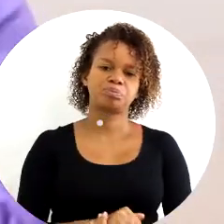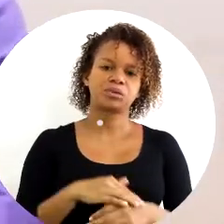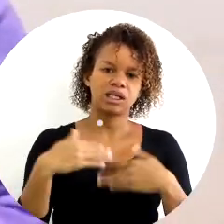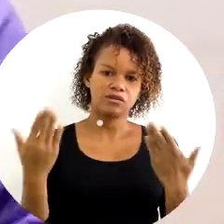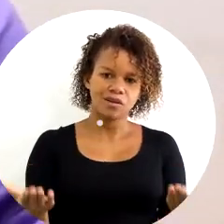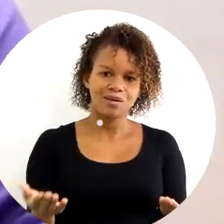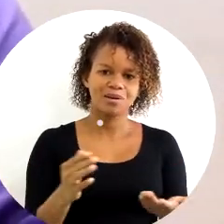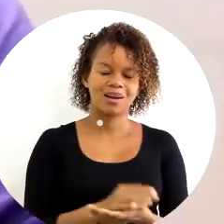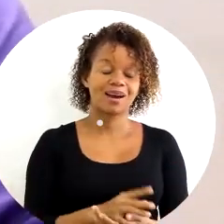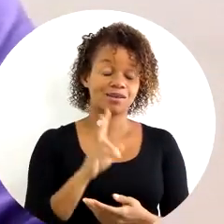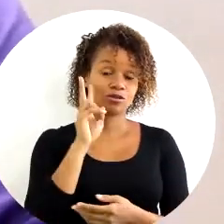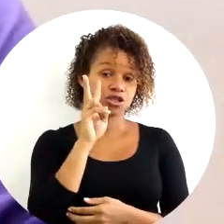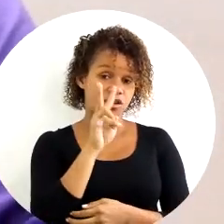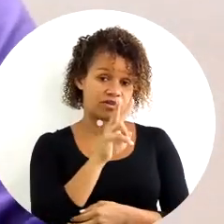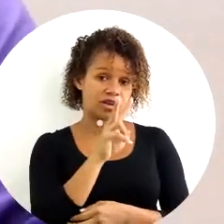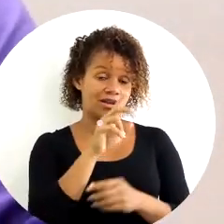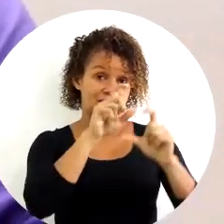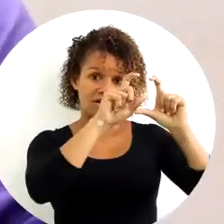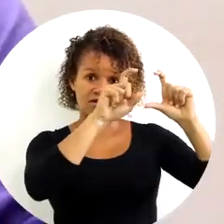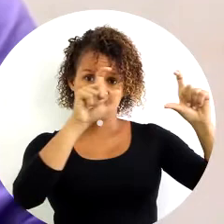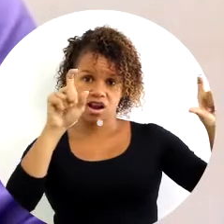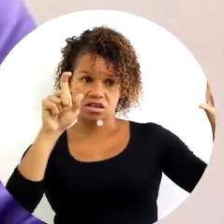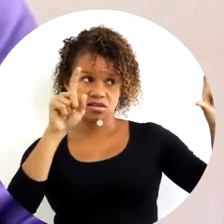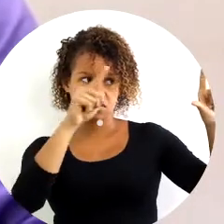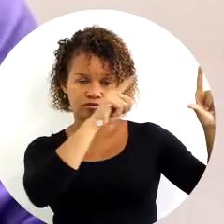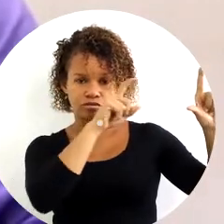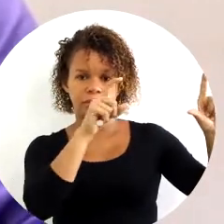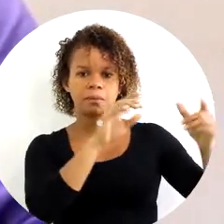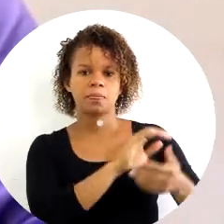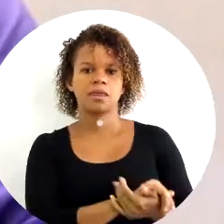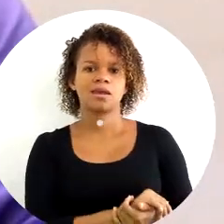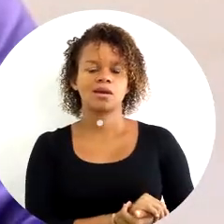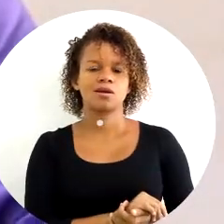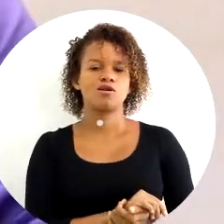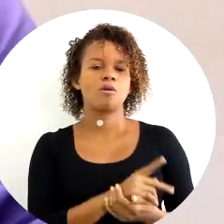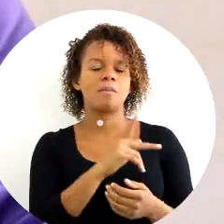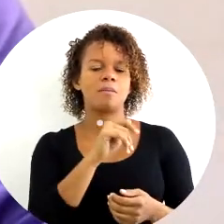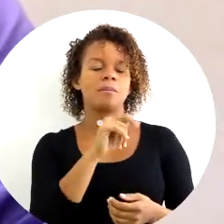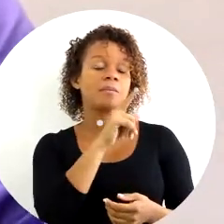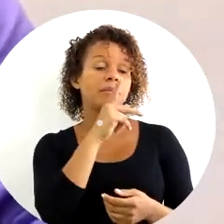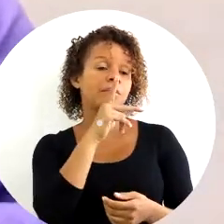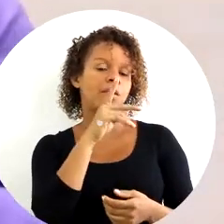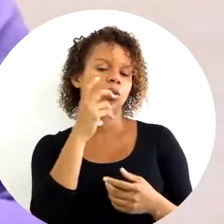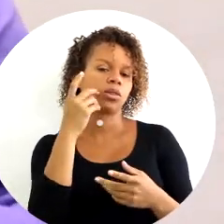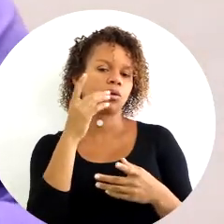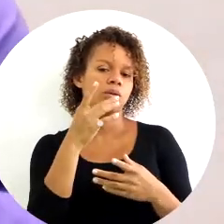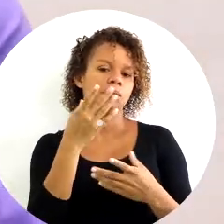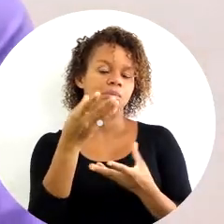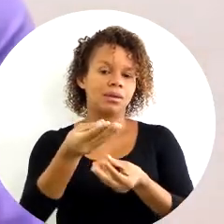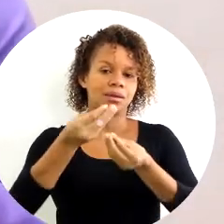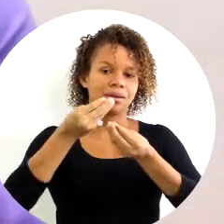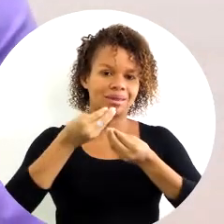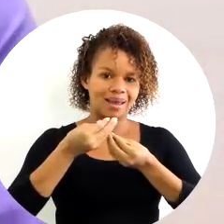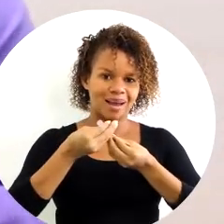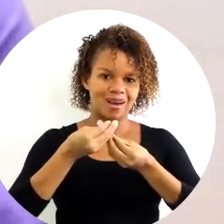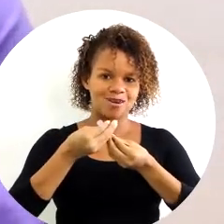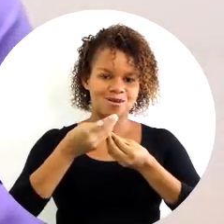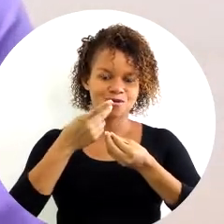e aí eu quero que você dê uma olhada nessa frase, o Paladini diz o seguinte, lidar com